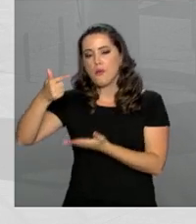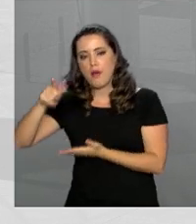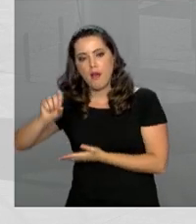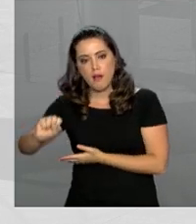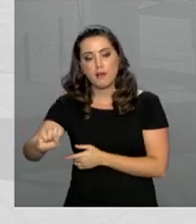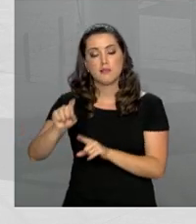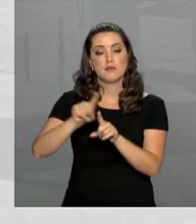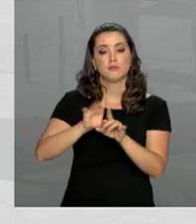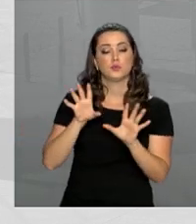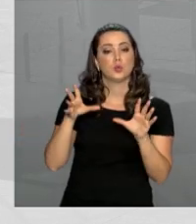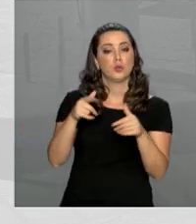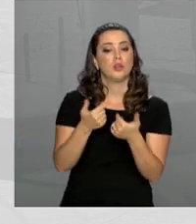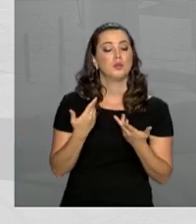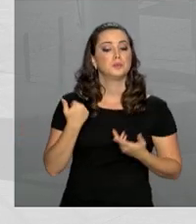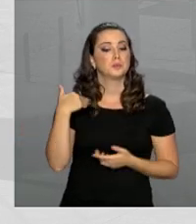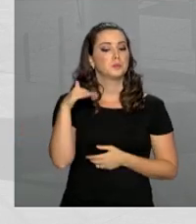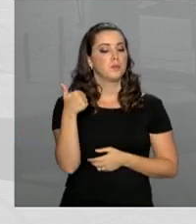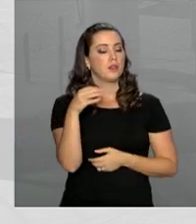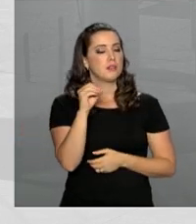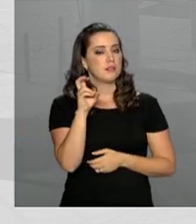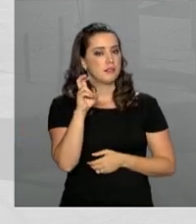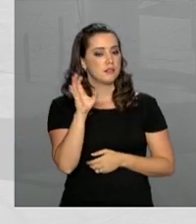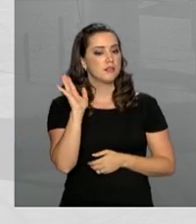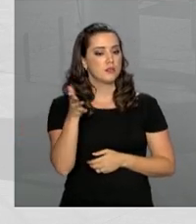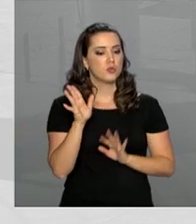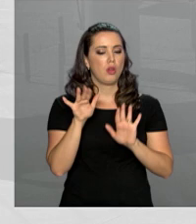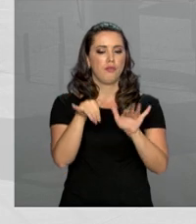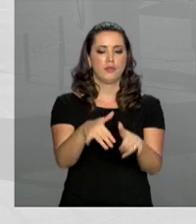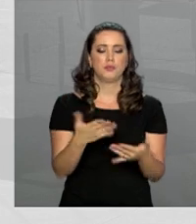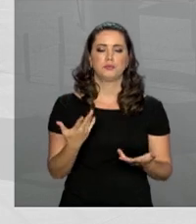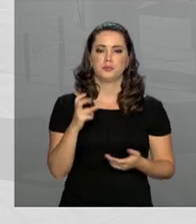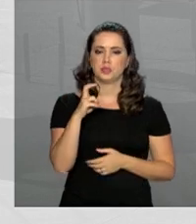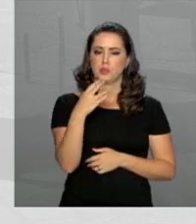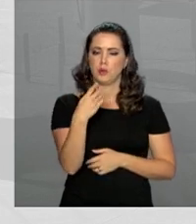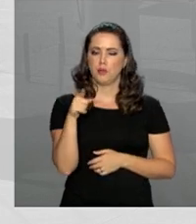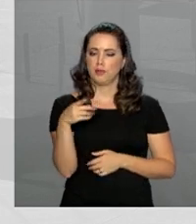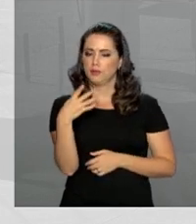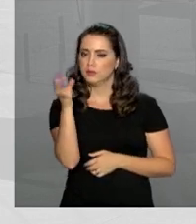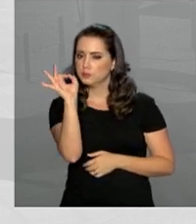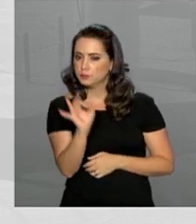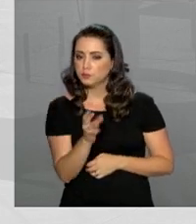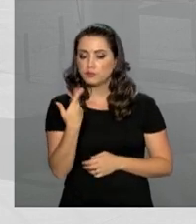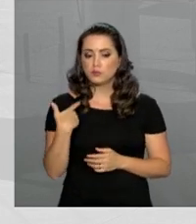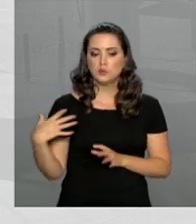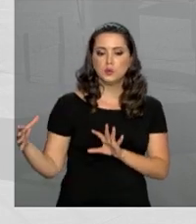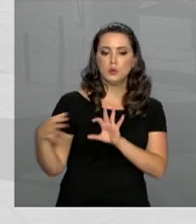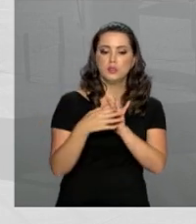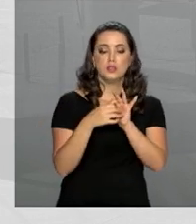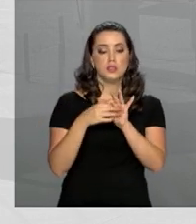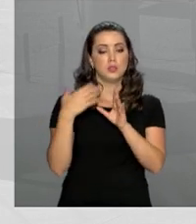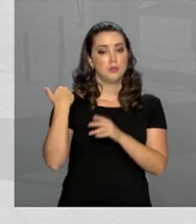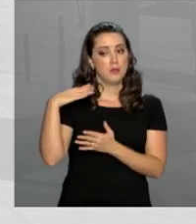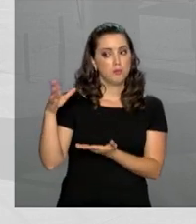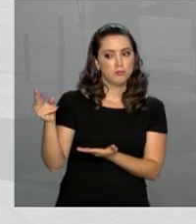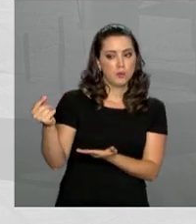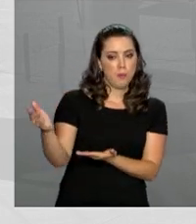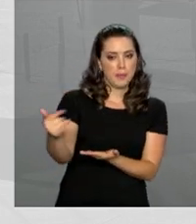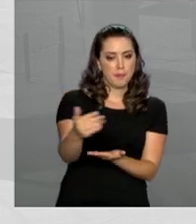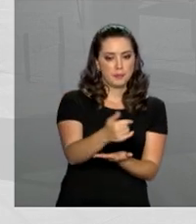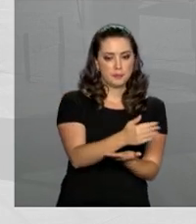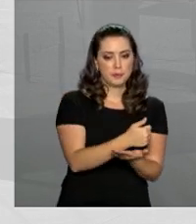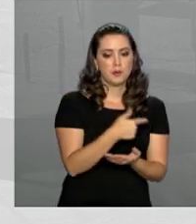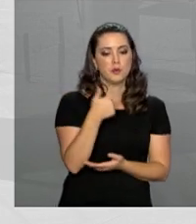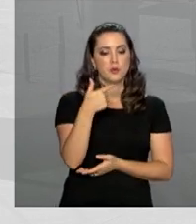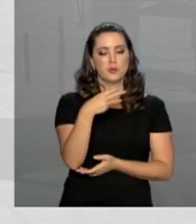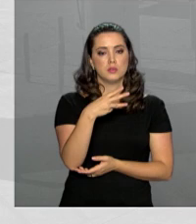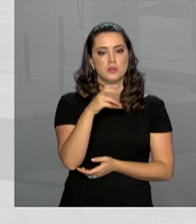Desse total, 105 foram concluídos. As parcerias renderam mais de 235 bilhões de